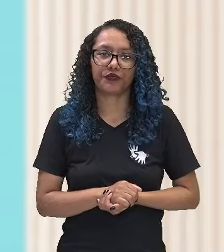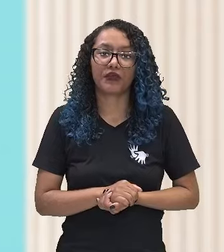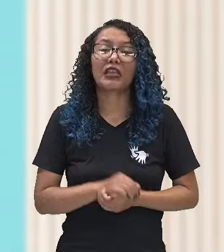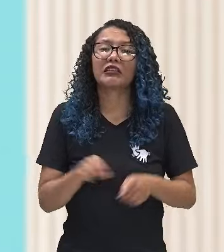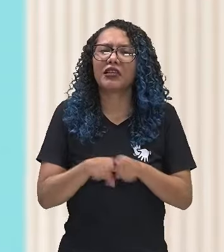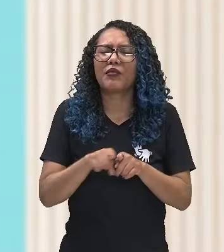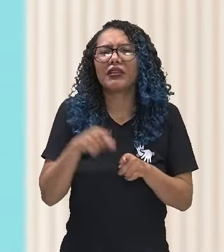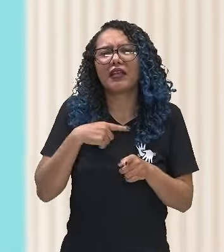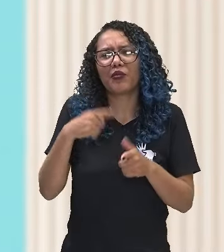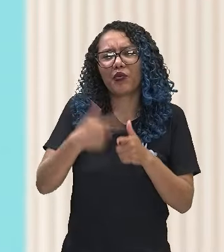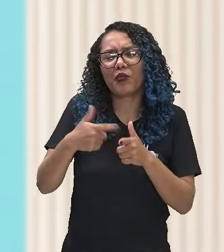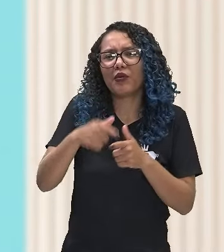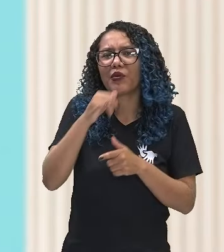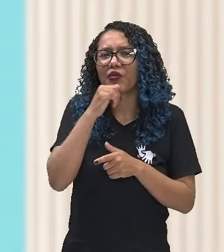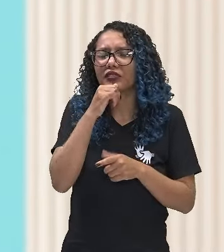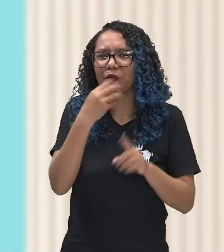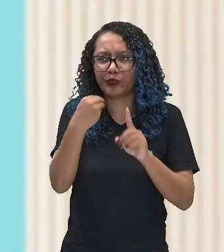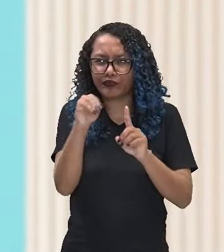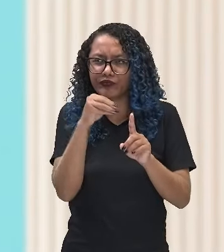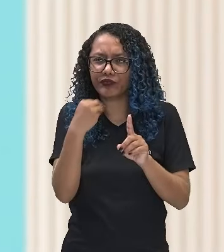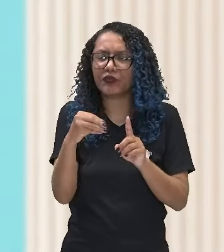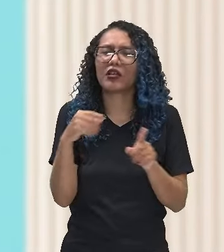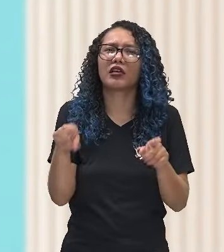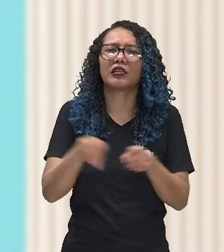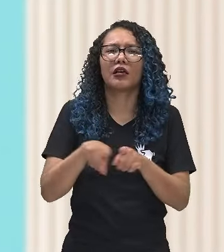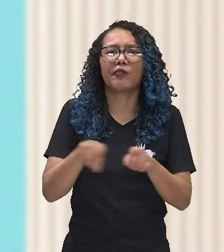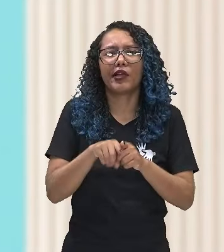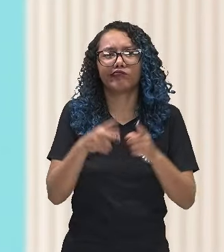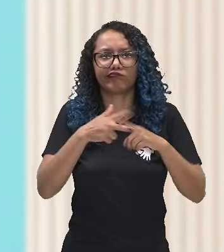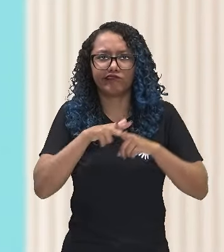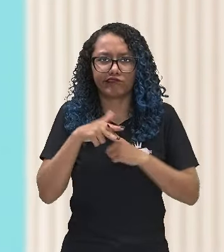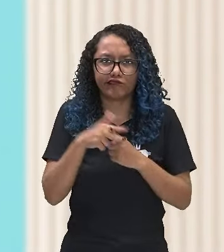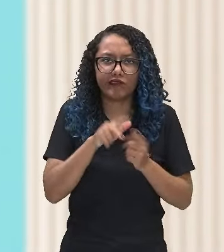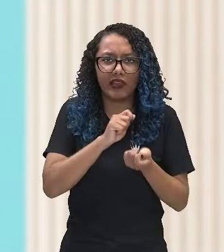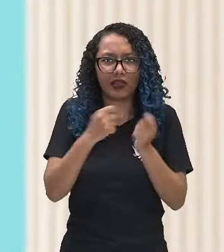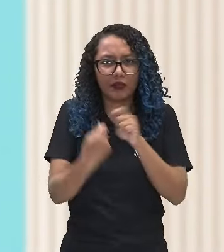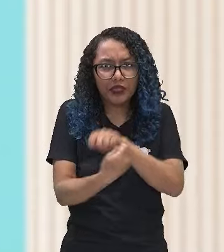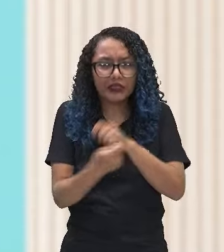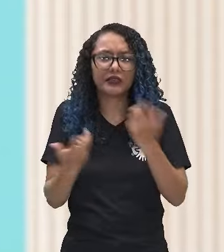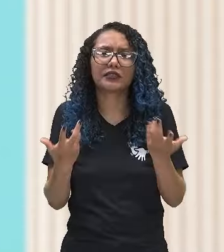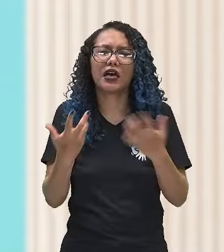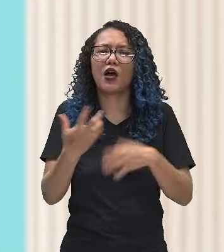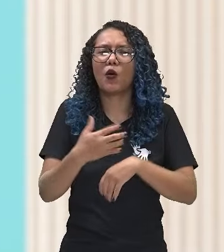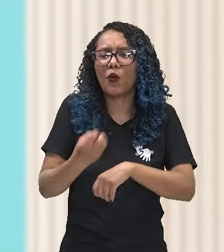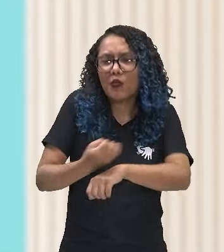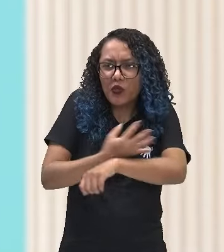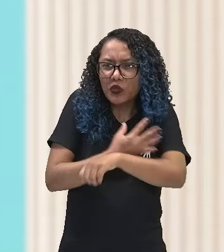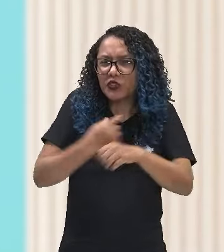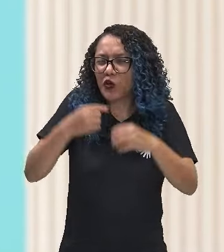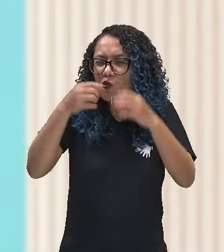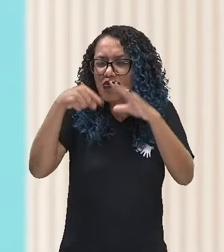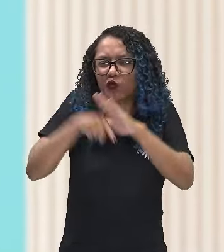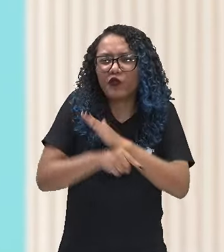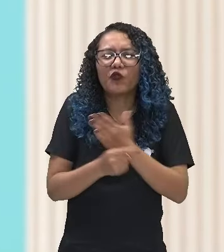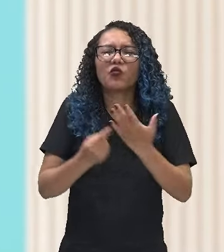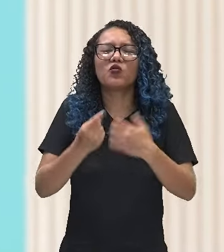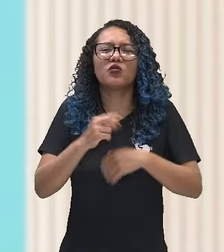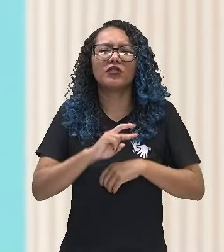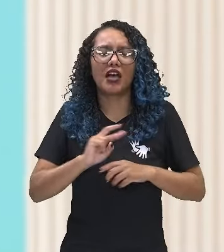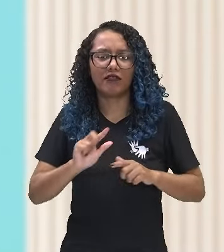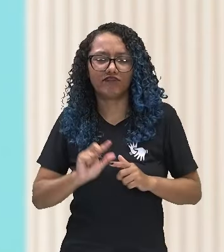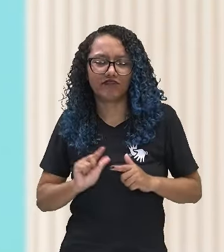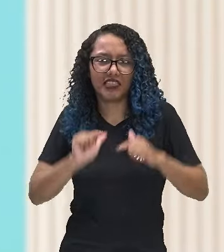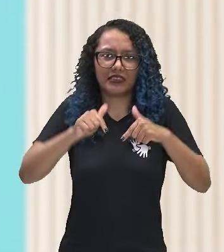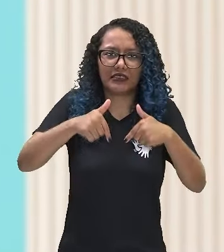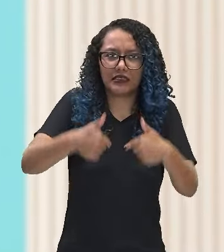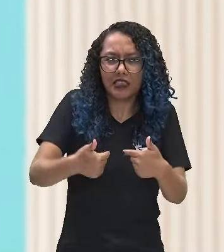problemas como vulnerabilidade, ajustes, emoções intensas, reatividade, hipersensibilidade